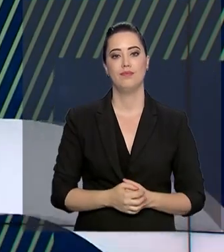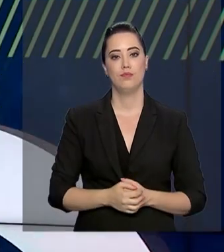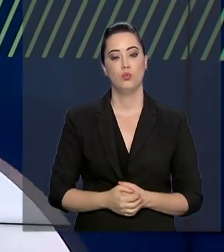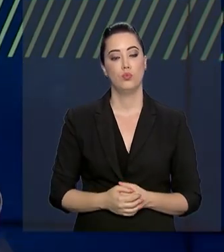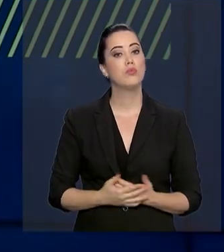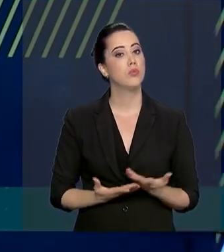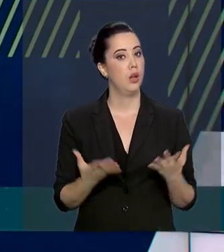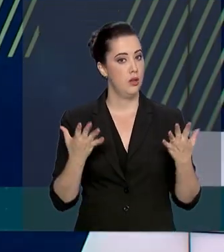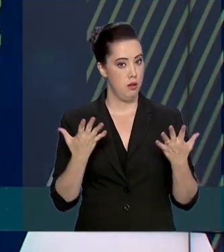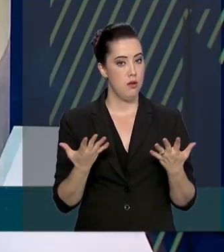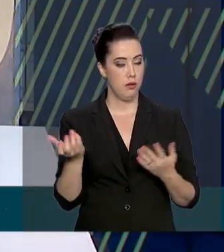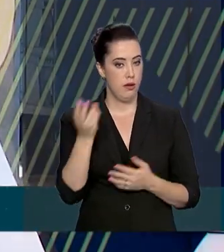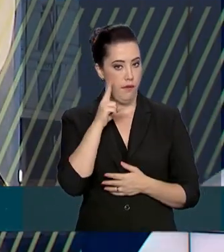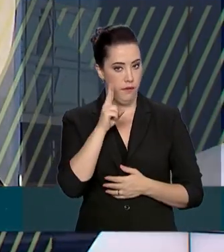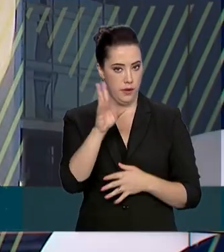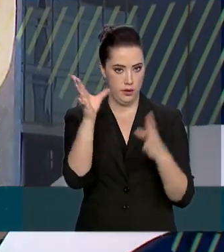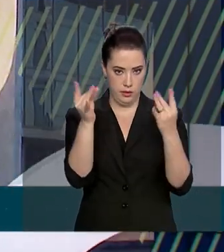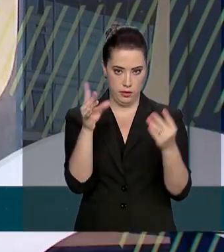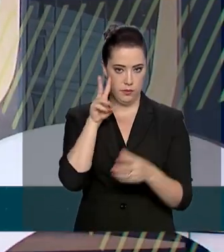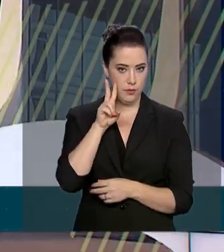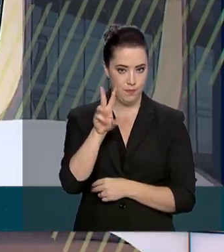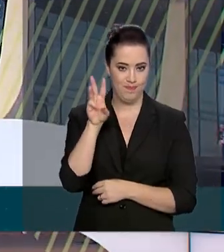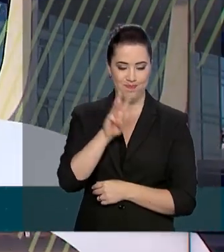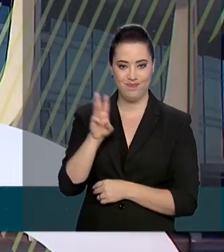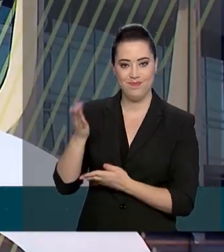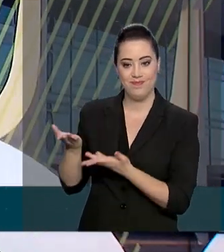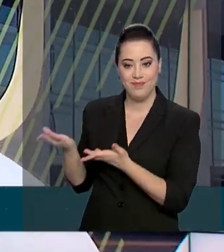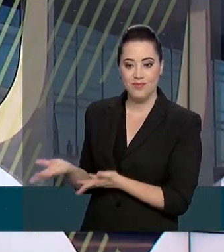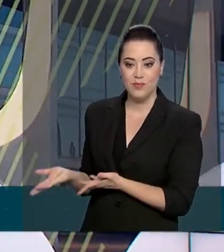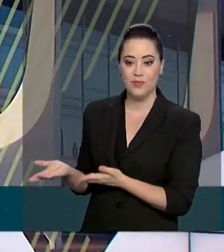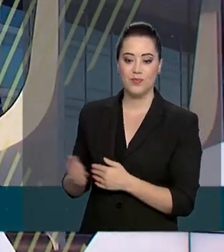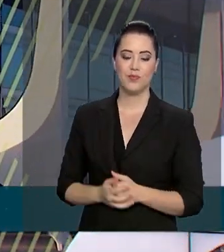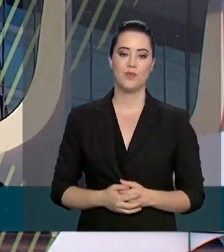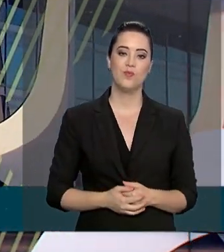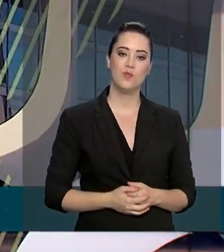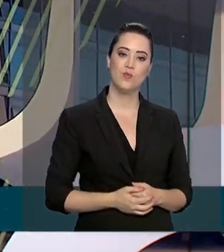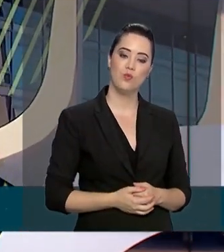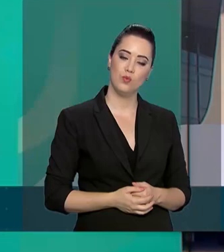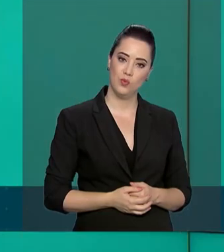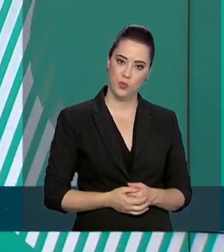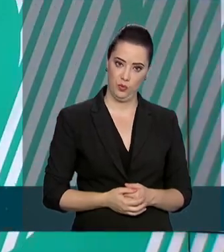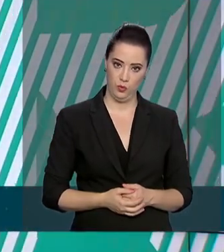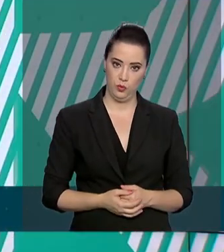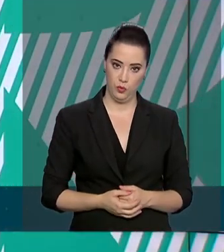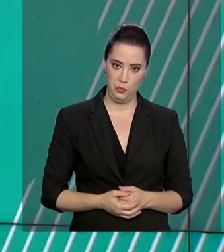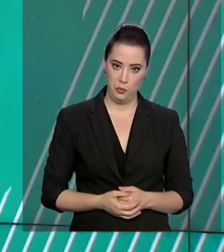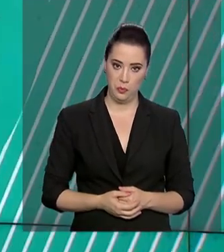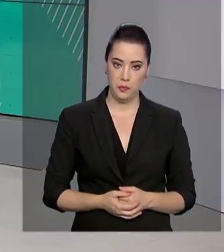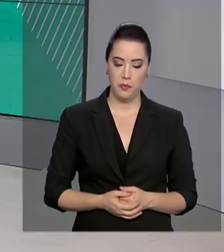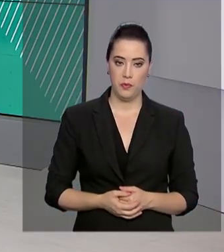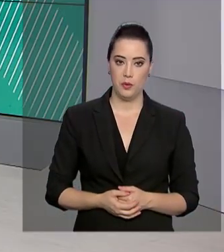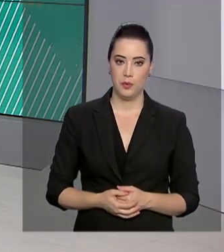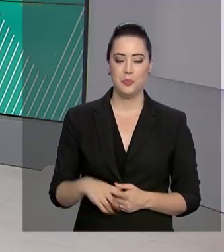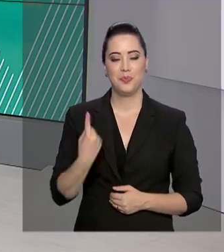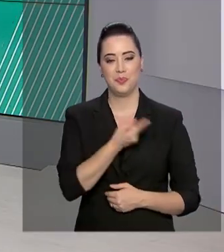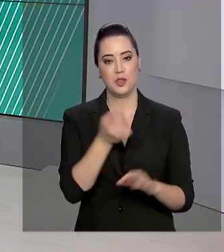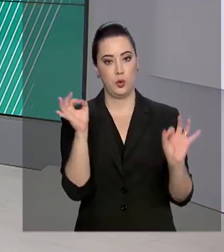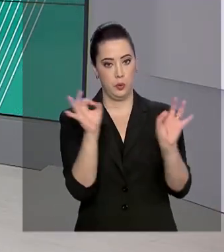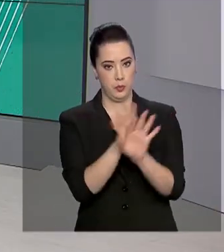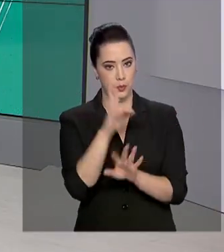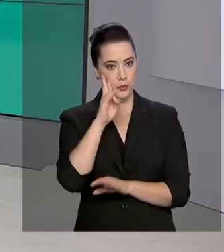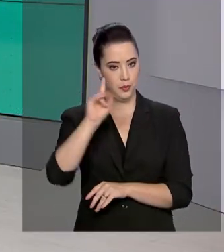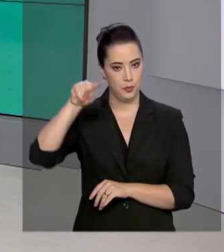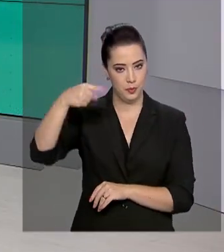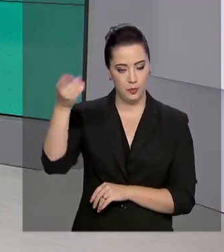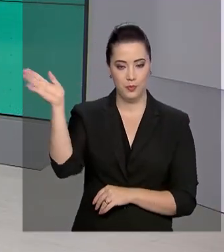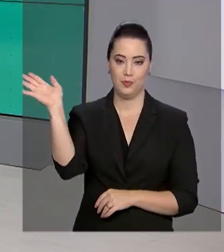Para todos os detalhes, basta acessar o site infogov.enap.gov.br A gente fica por aqui.